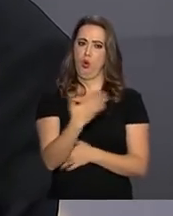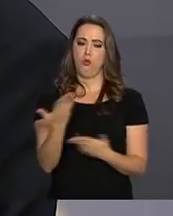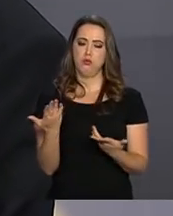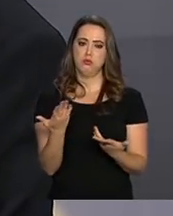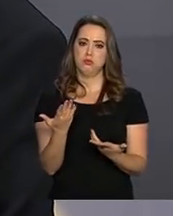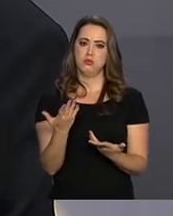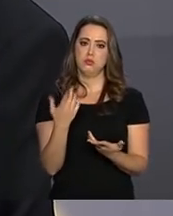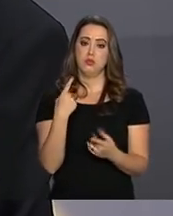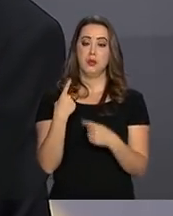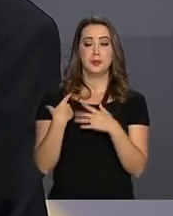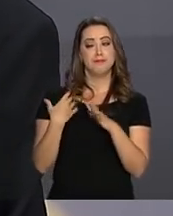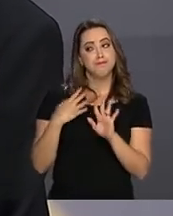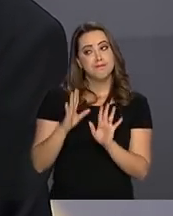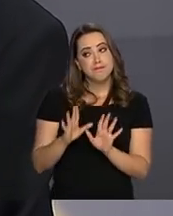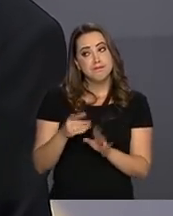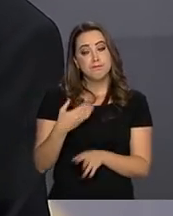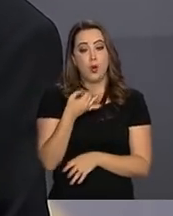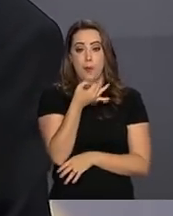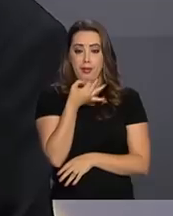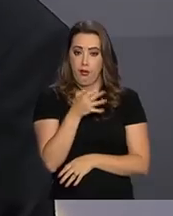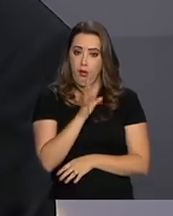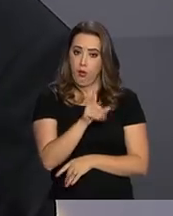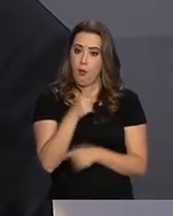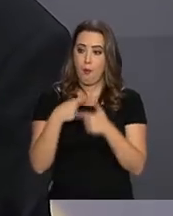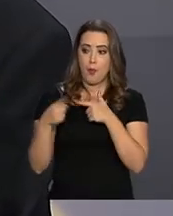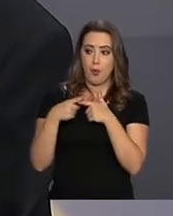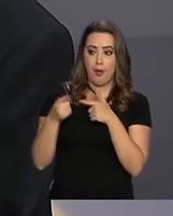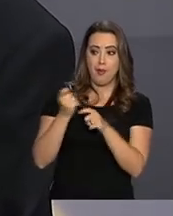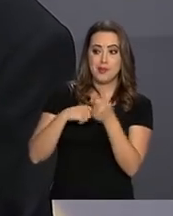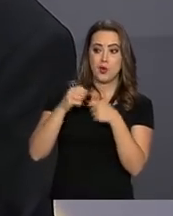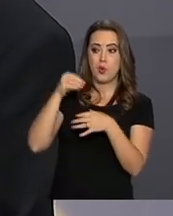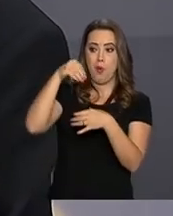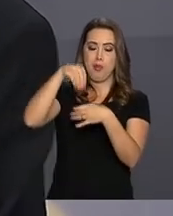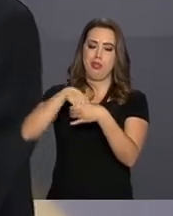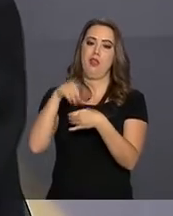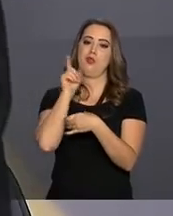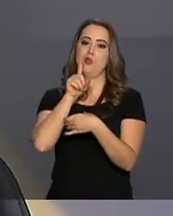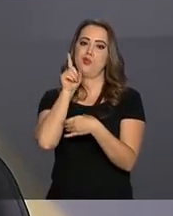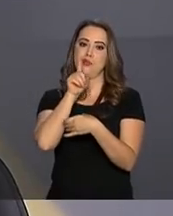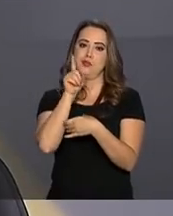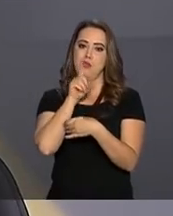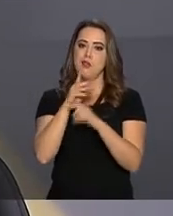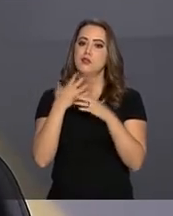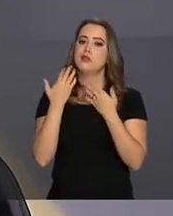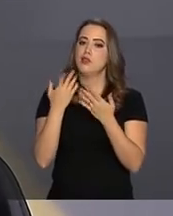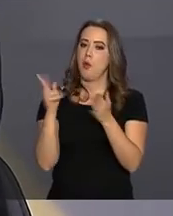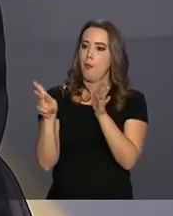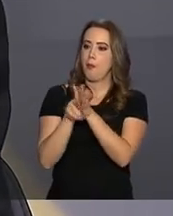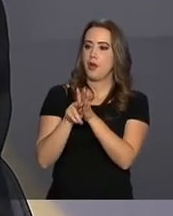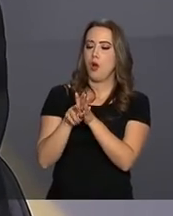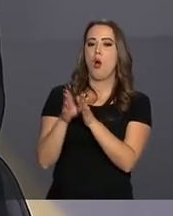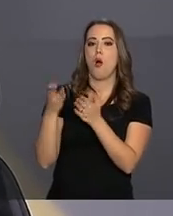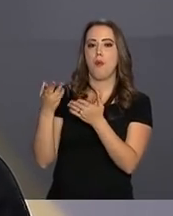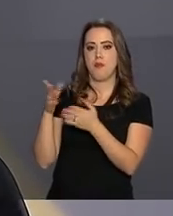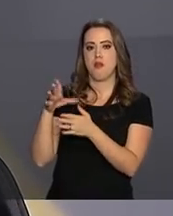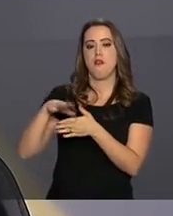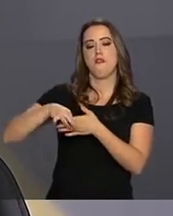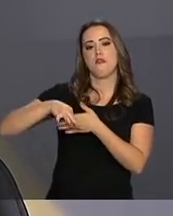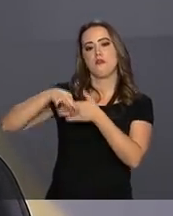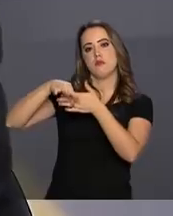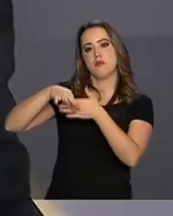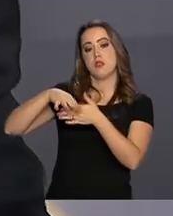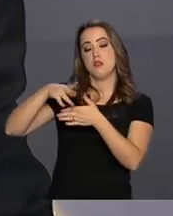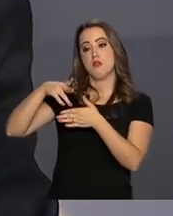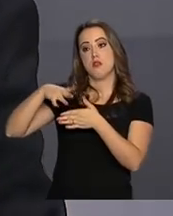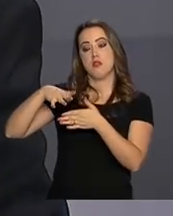se deve aos problemas econômicos internos, que levaram, inclusive, à própria eleição do atual presidente, Donald